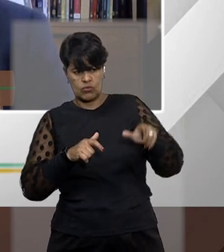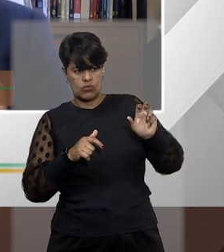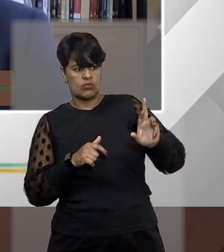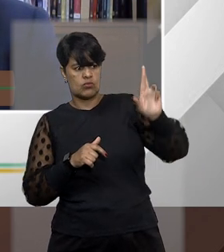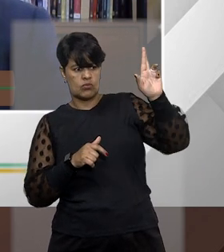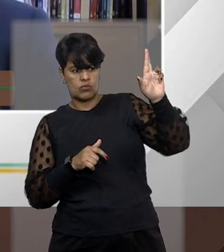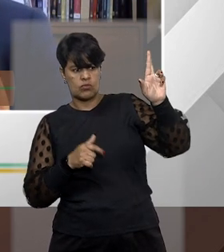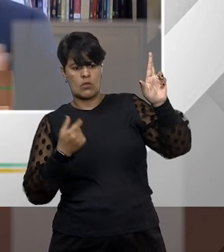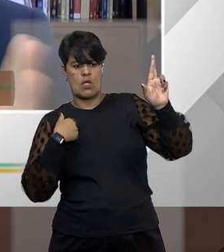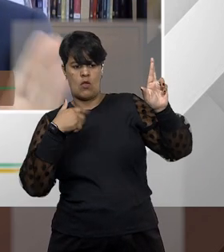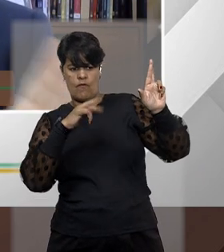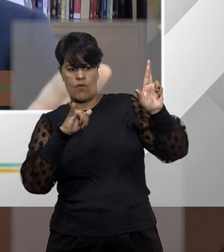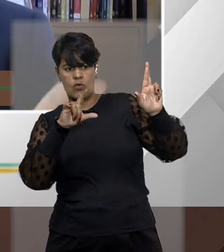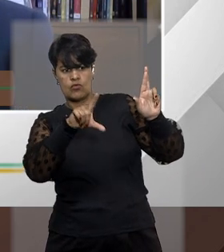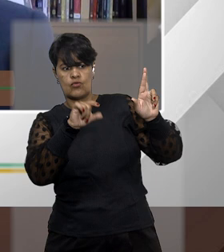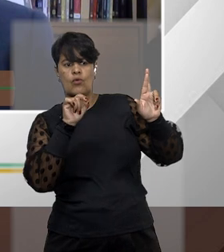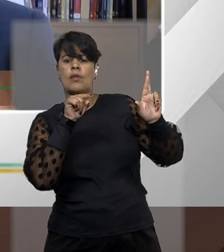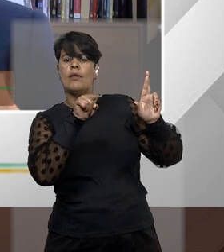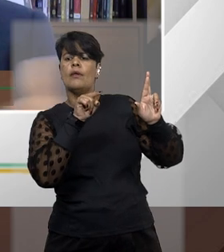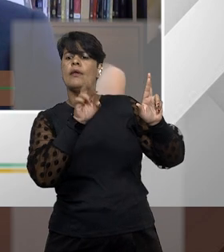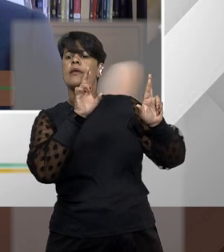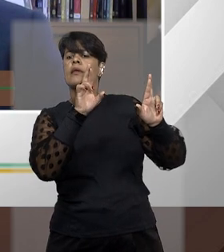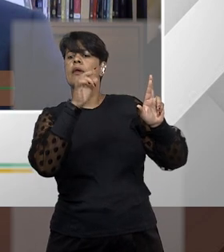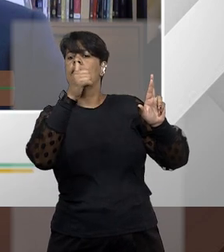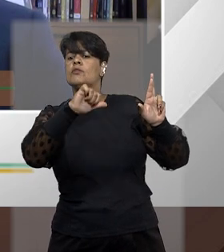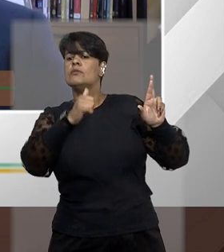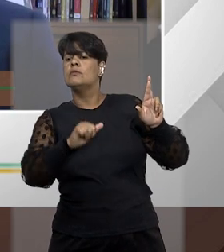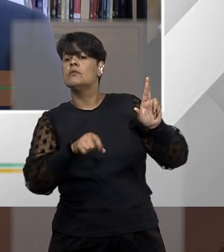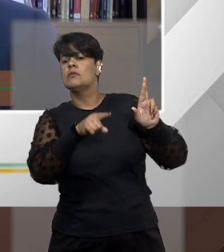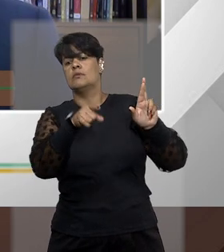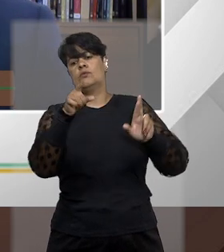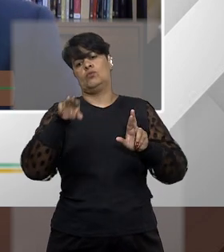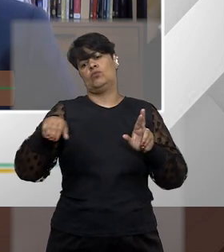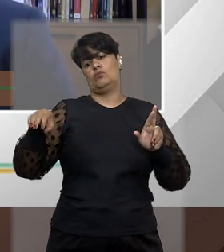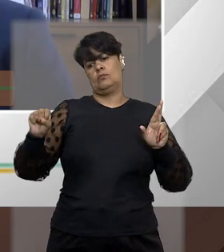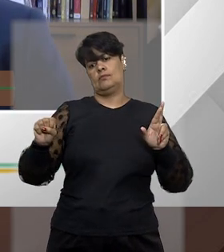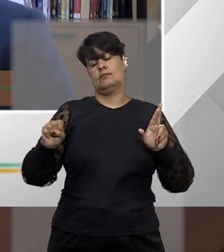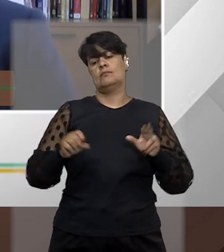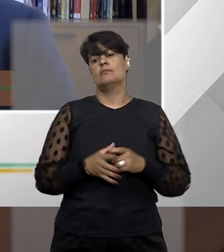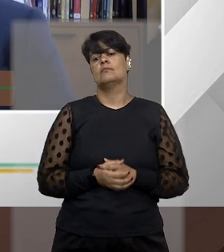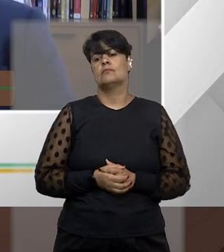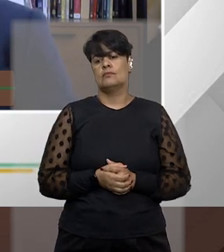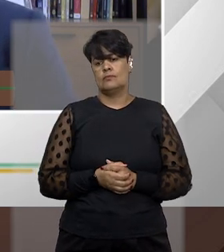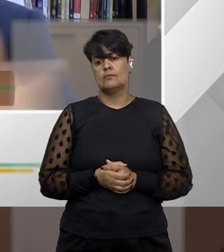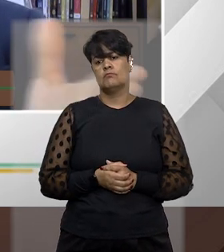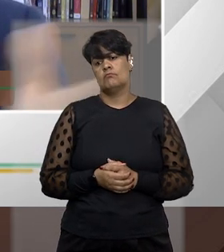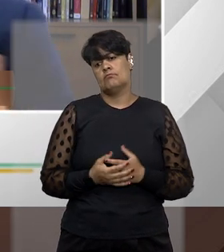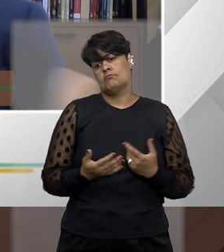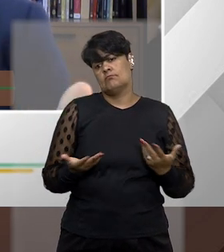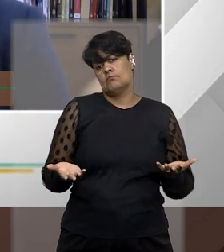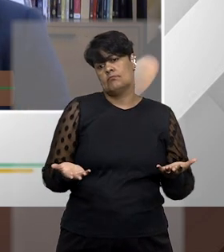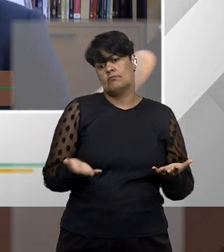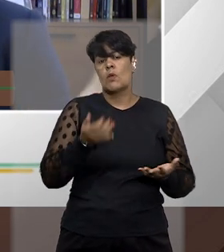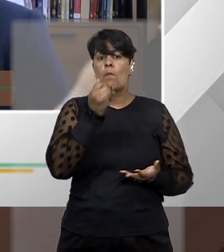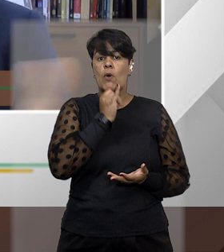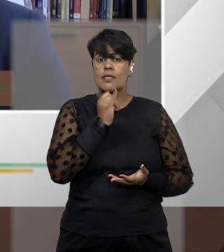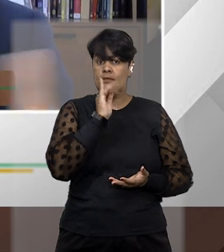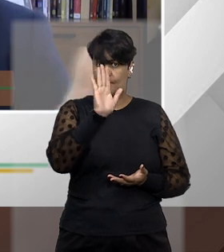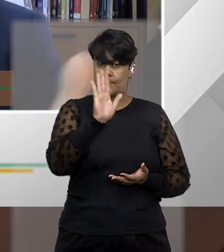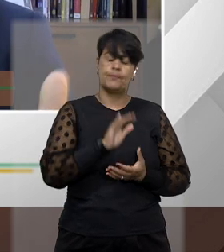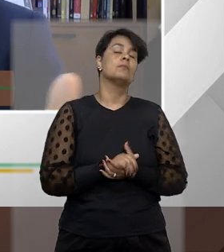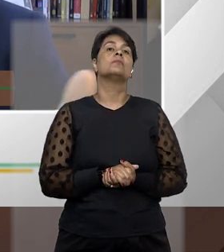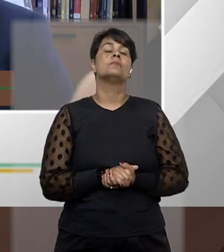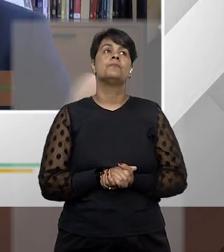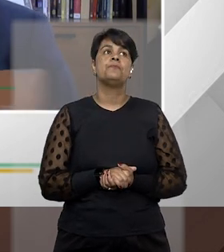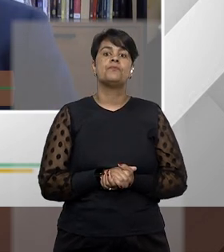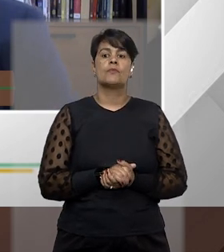coator é possível apontar de início quem será a autoridade competente para julgar o mandato de segurança a título de exemplo vamos